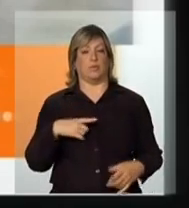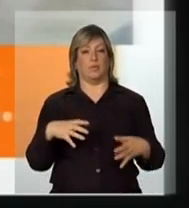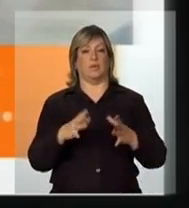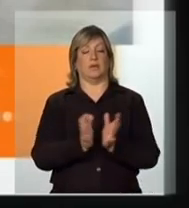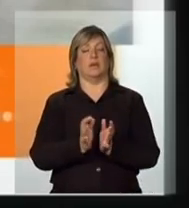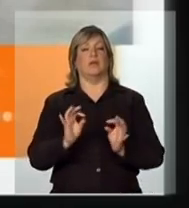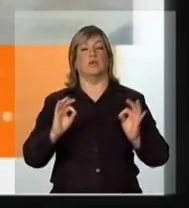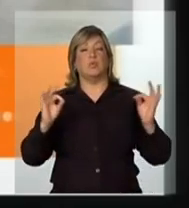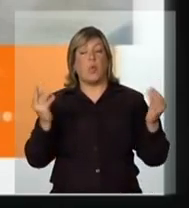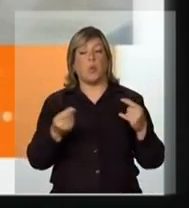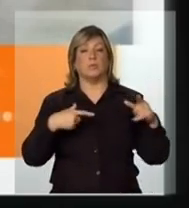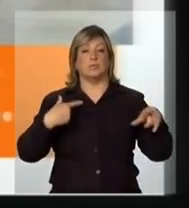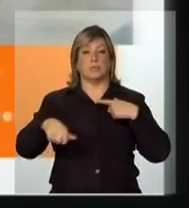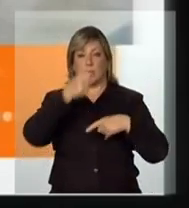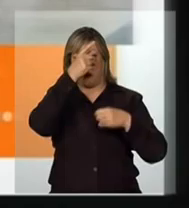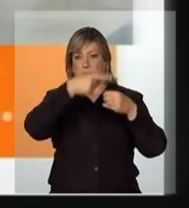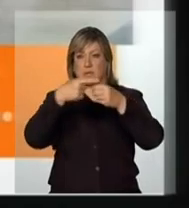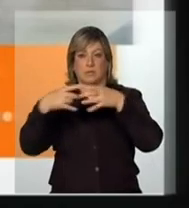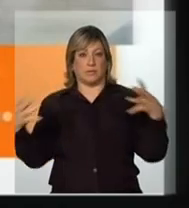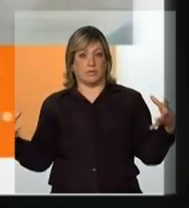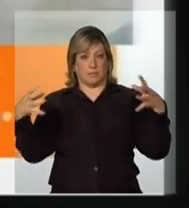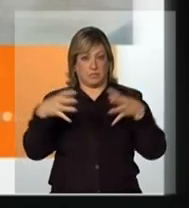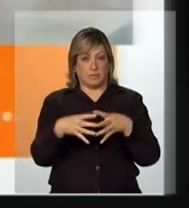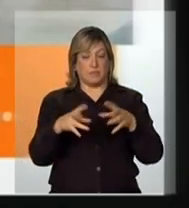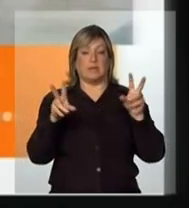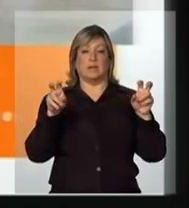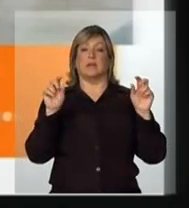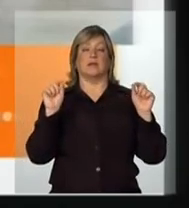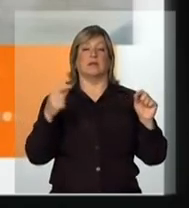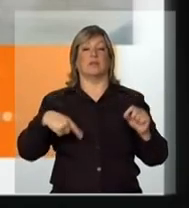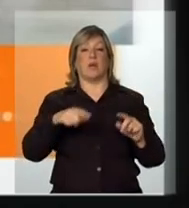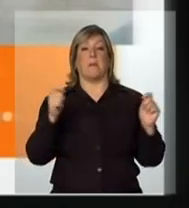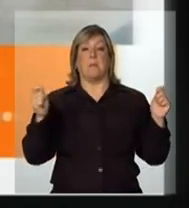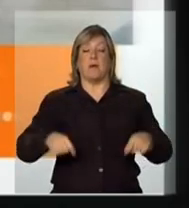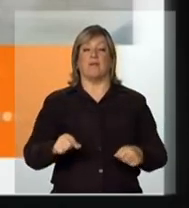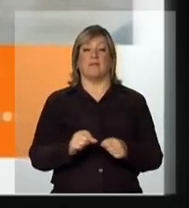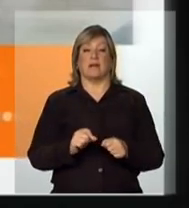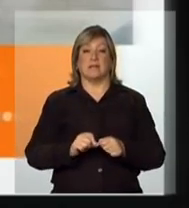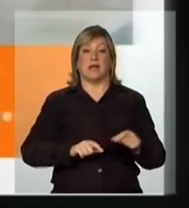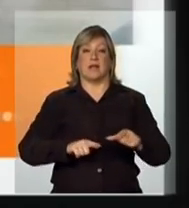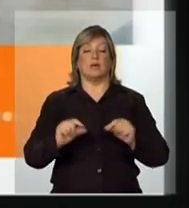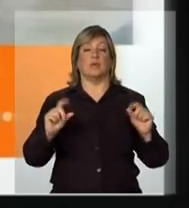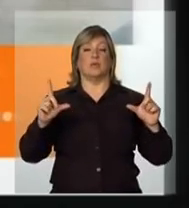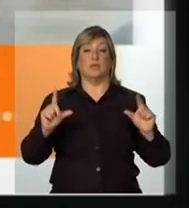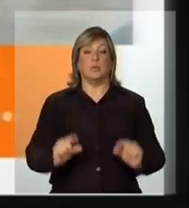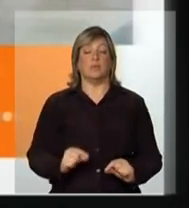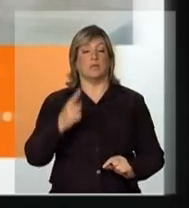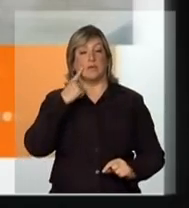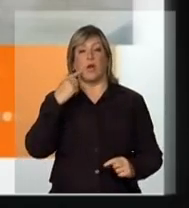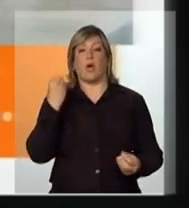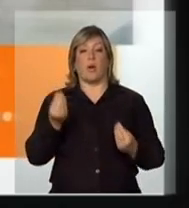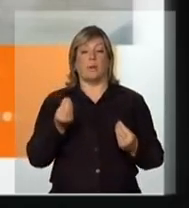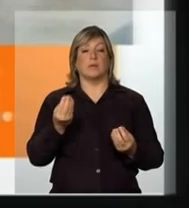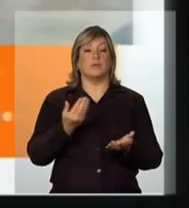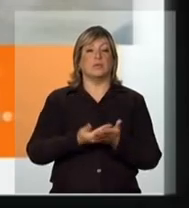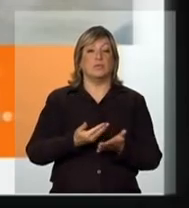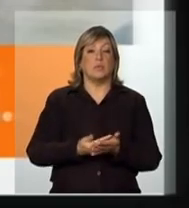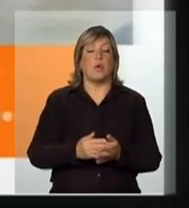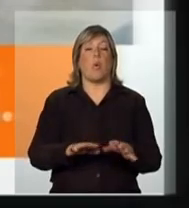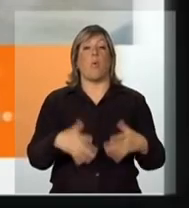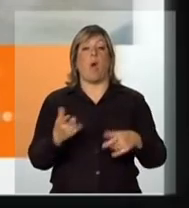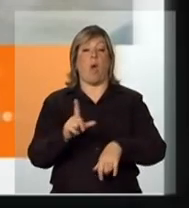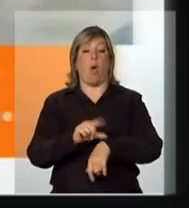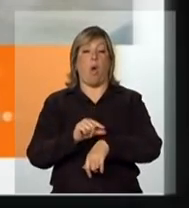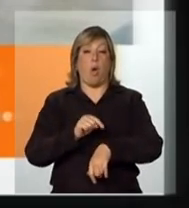todos os gestores municipais envolvidos com o tema em que podem fazer ações que reduzam e estudar em que hora, em que